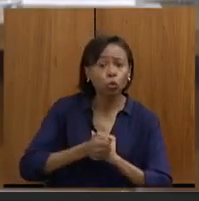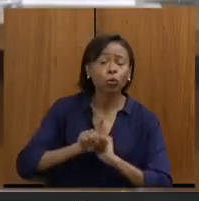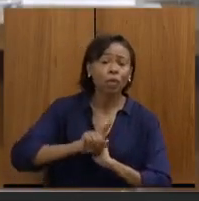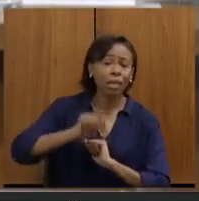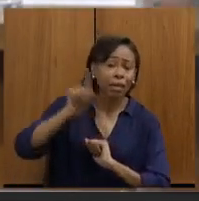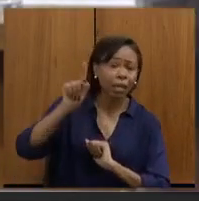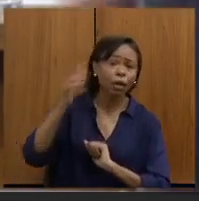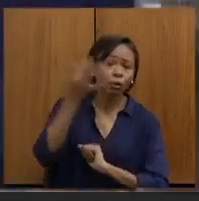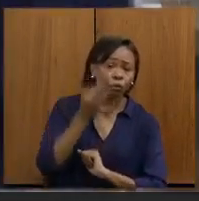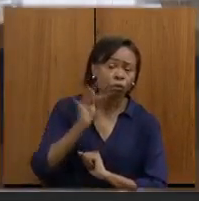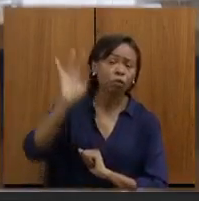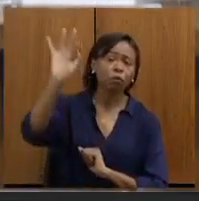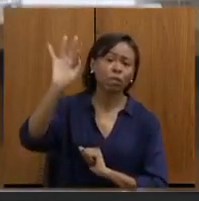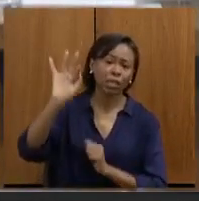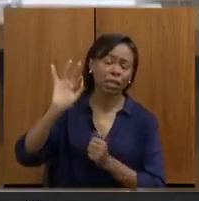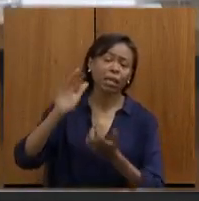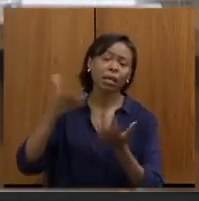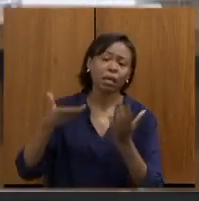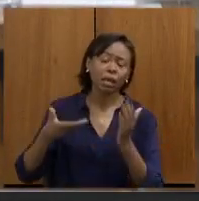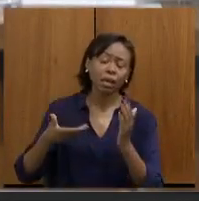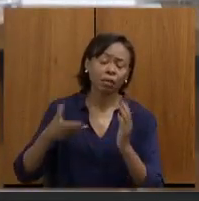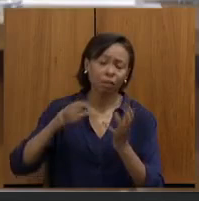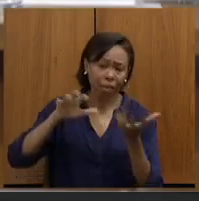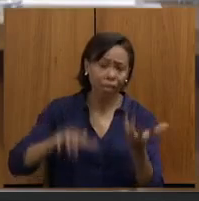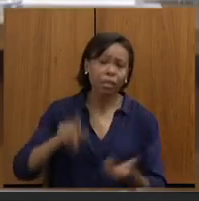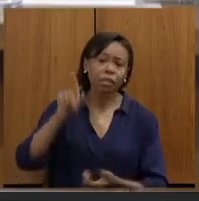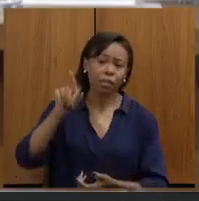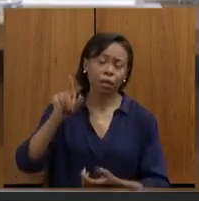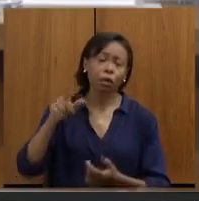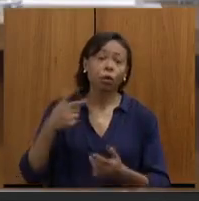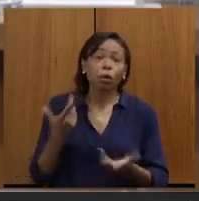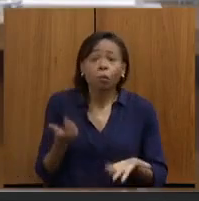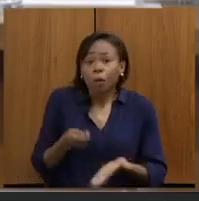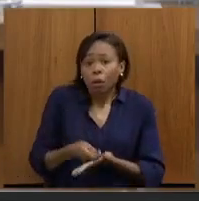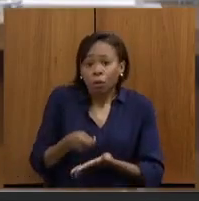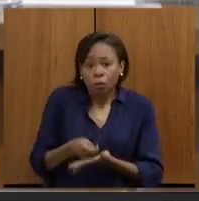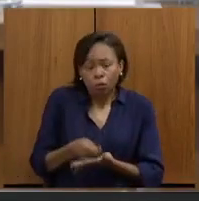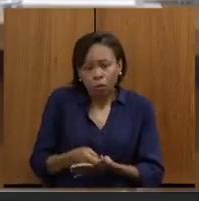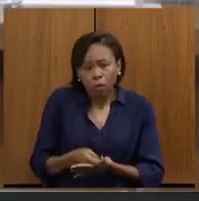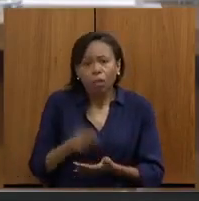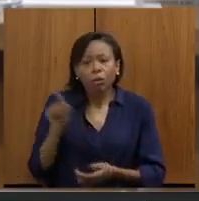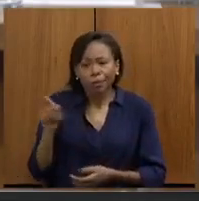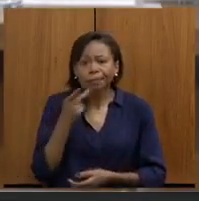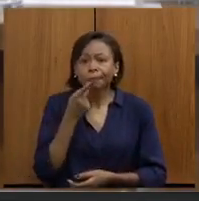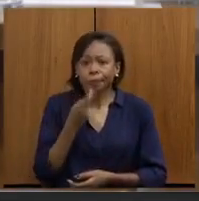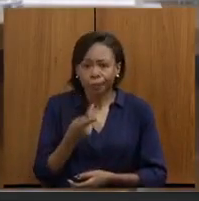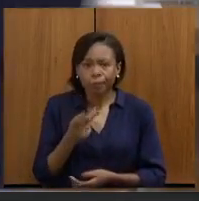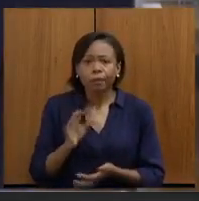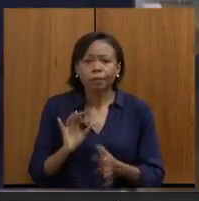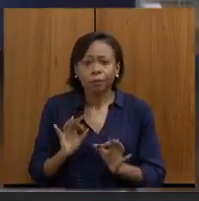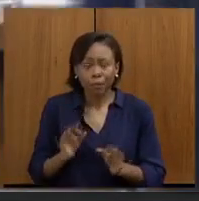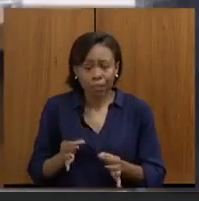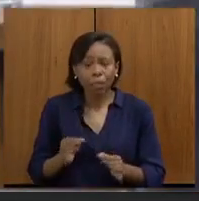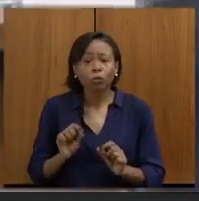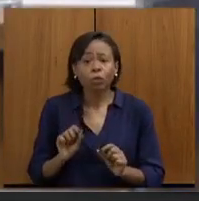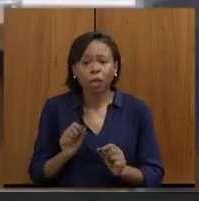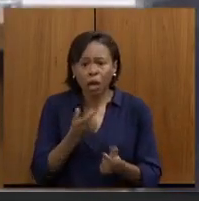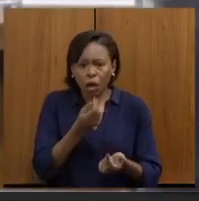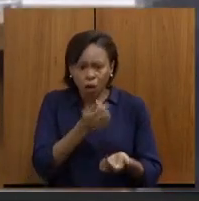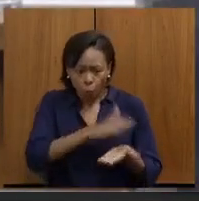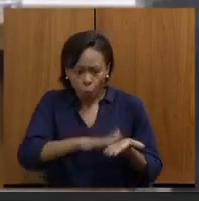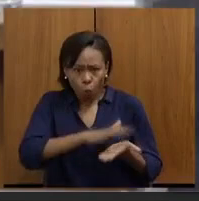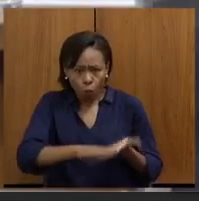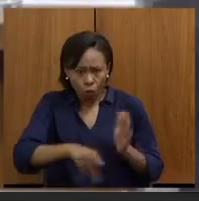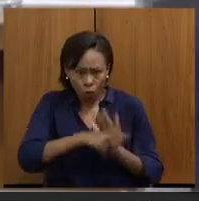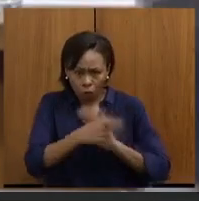cobrar isso, porque, é o comissor colocou, não é um custo que nós estamos gerando. Então, eu acho que a gente